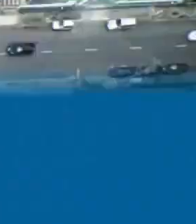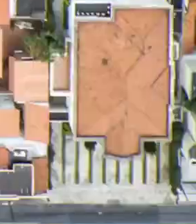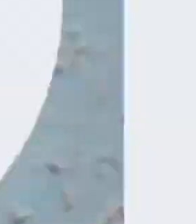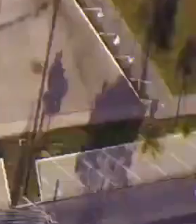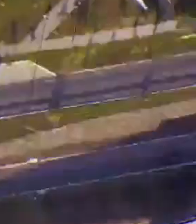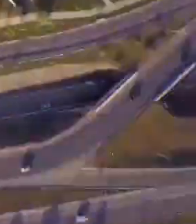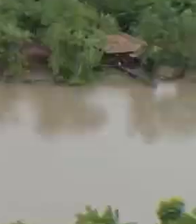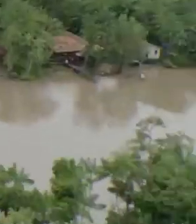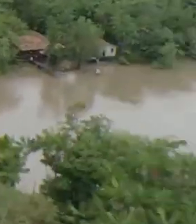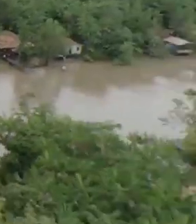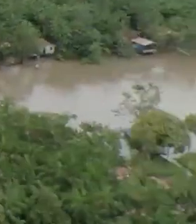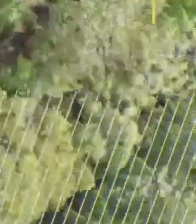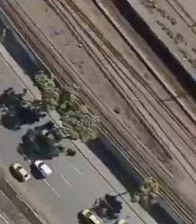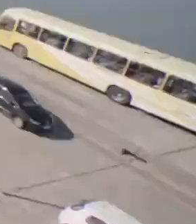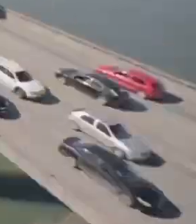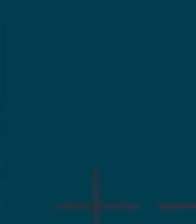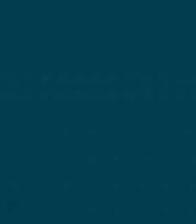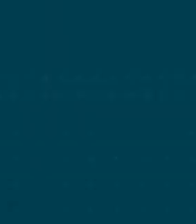Até lá.